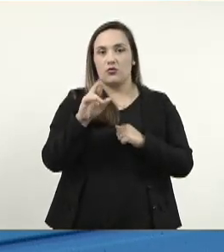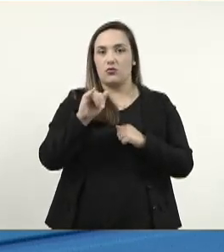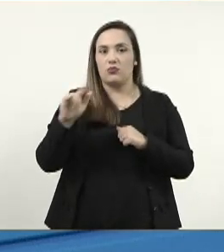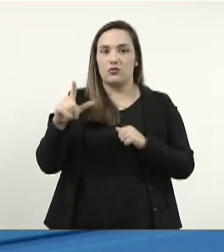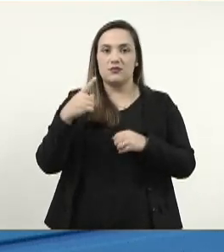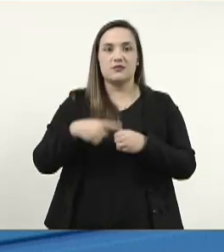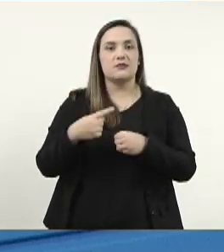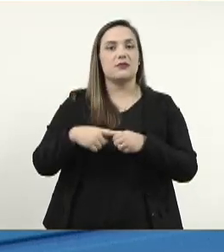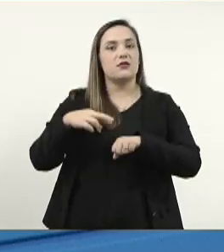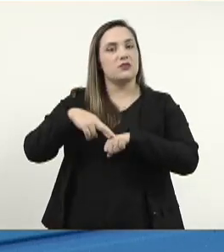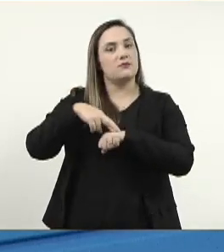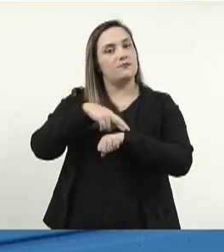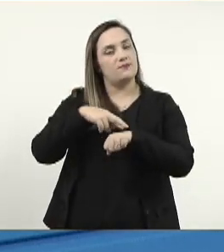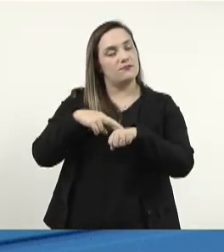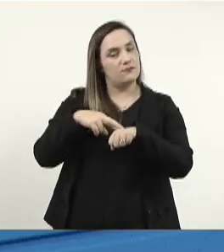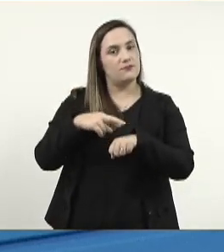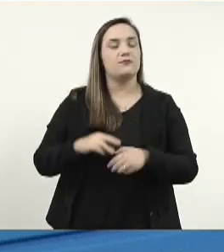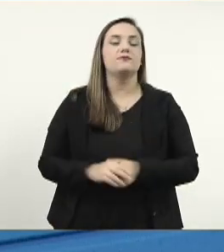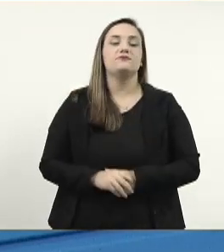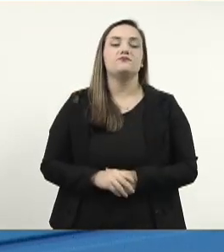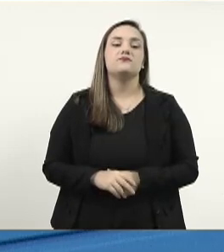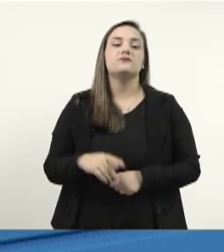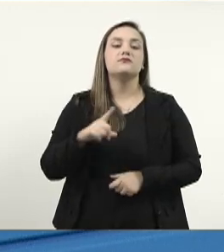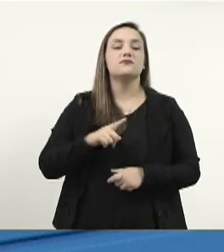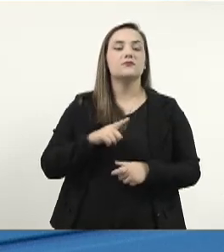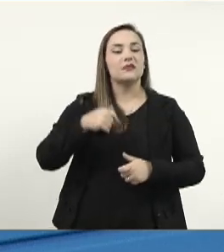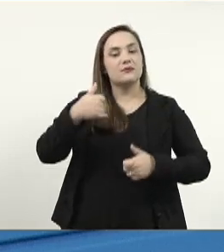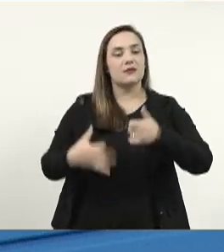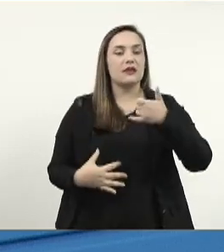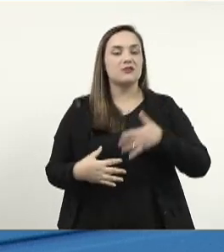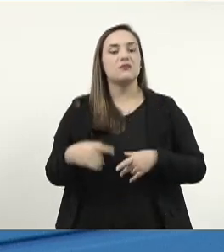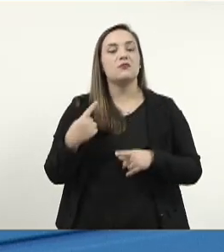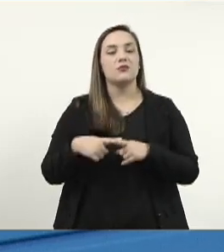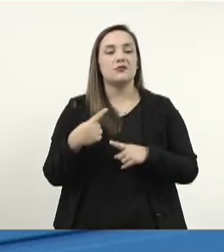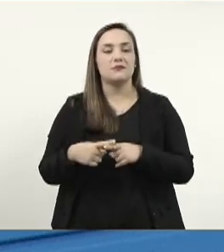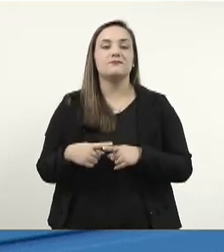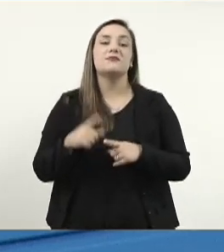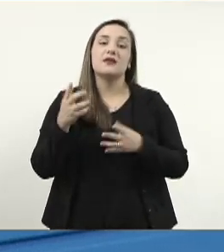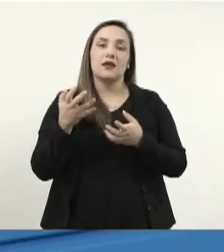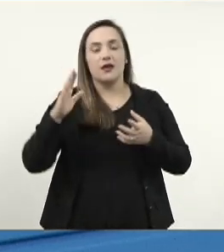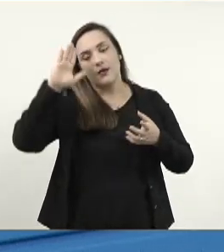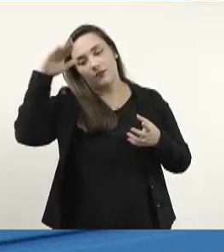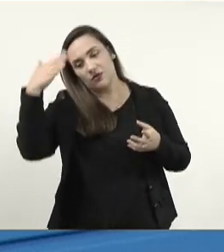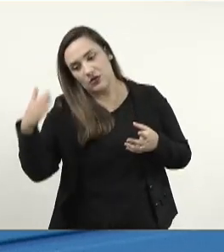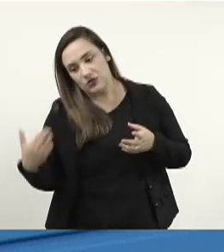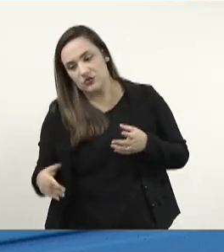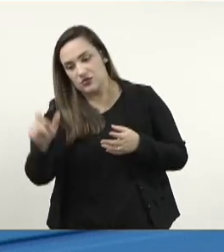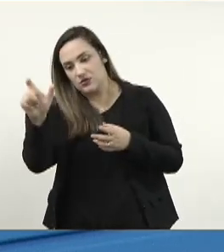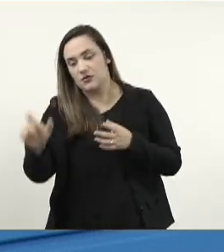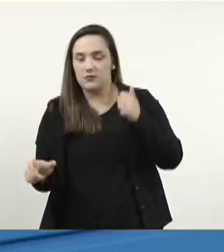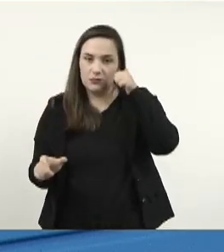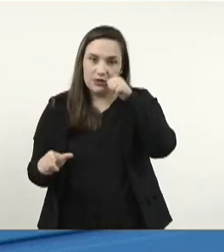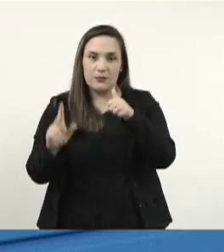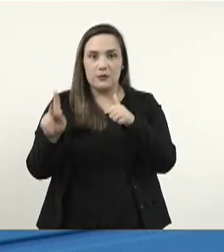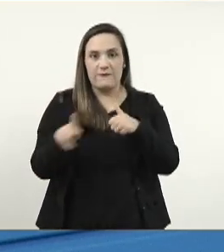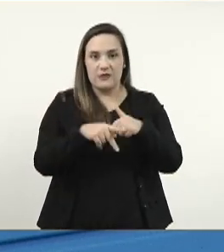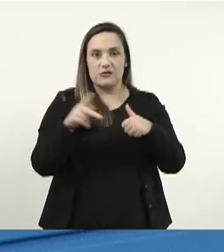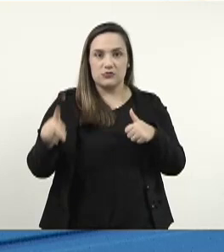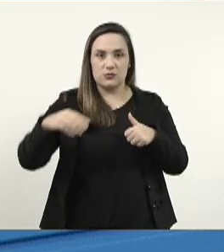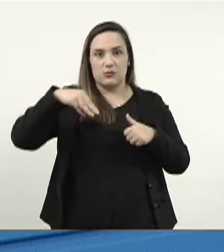de Ribas do Rio Pardo. Justificativa. A proposta de homenagear a professora Maria Augusta